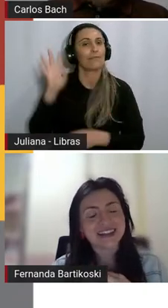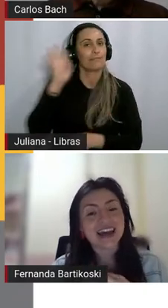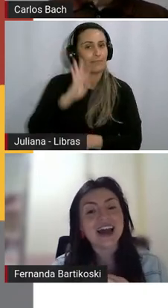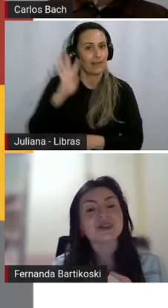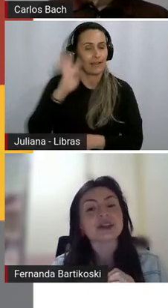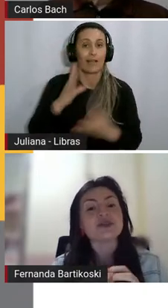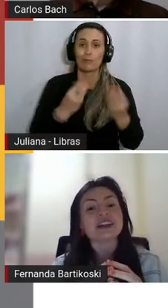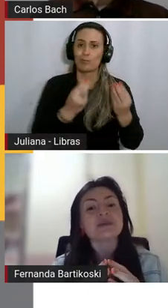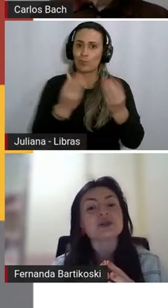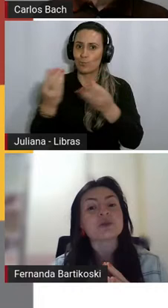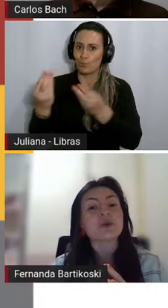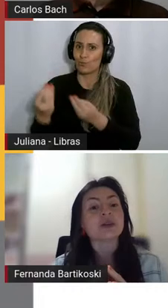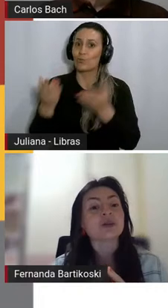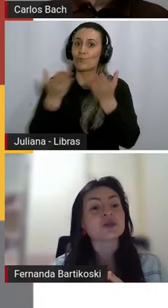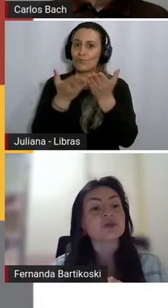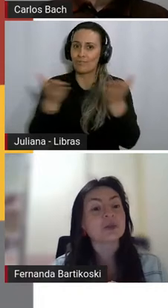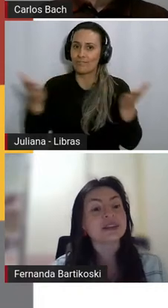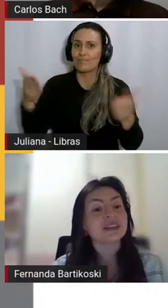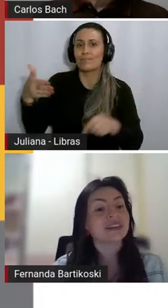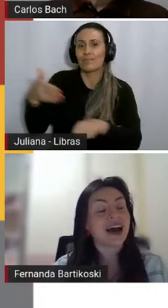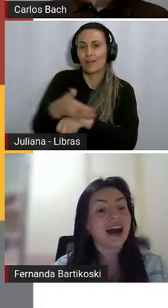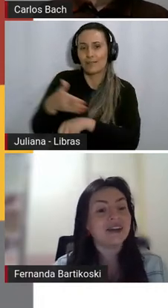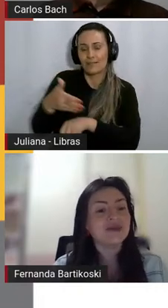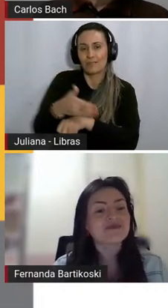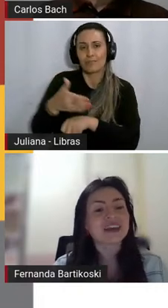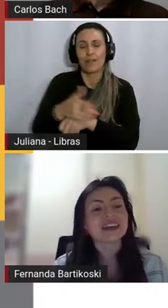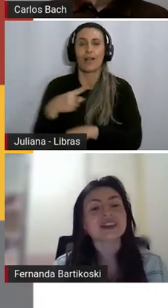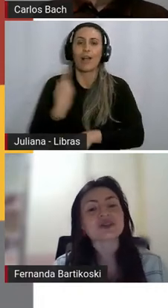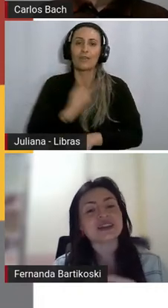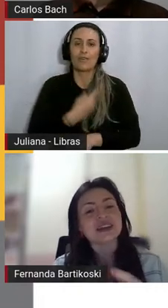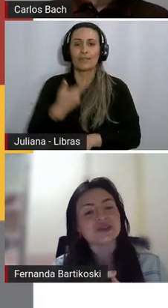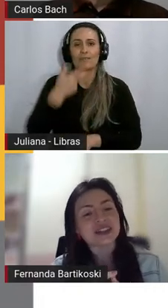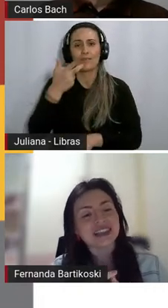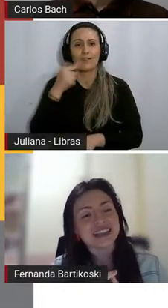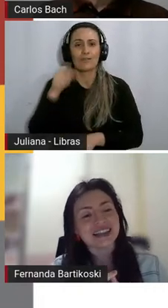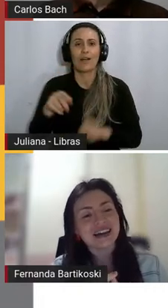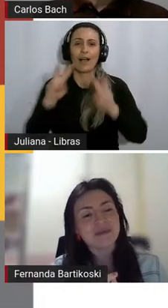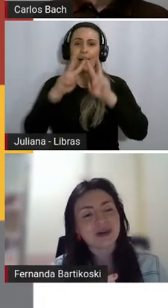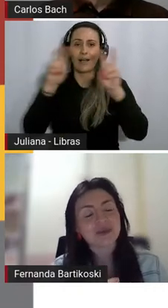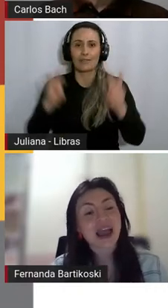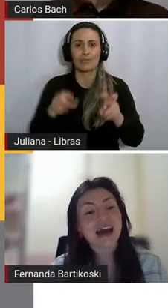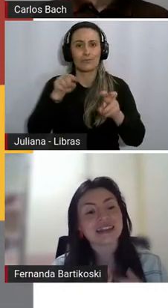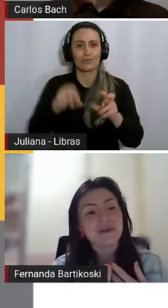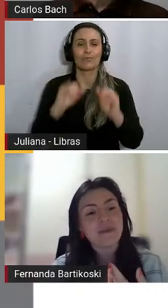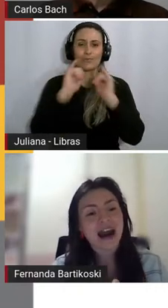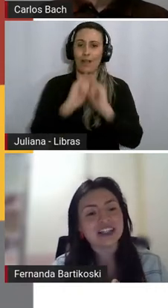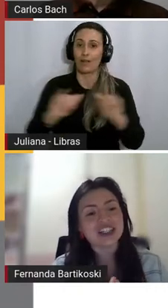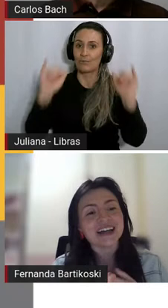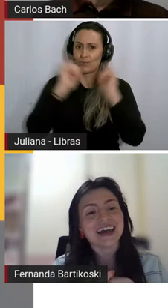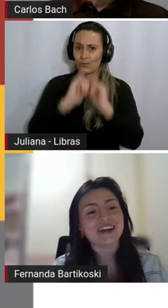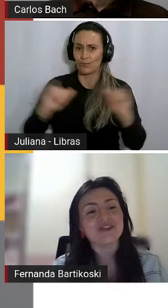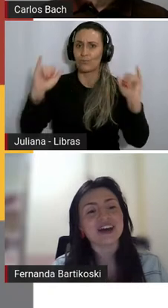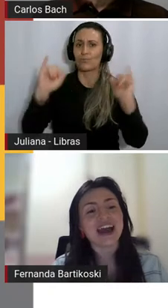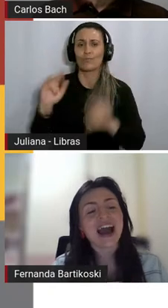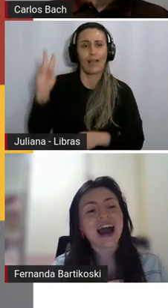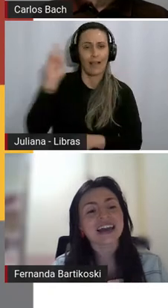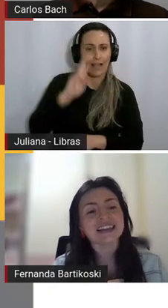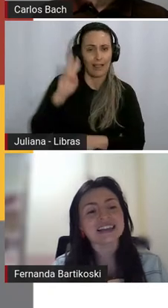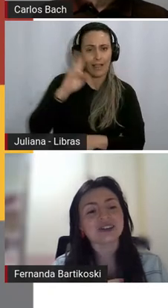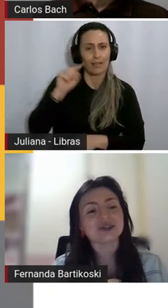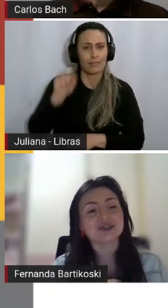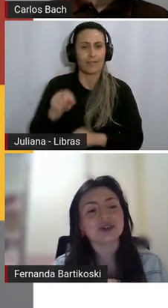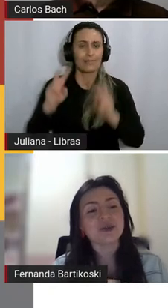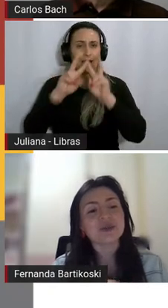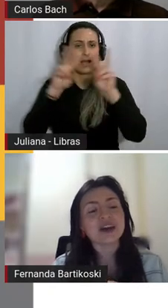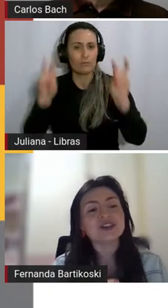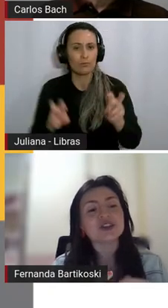vocês. Nós falamos sobre o anúncio publicitário, não sei se vocês lembram a temática, né, que foi a